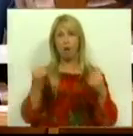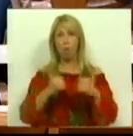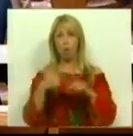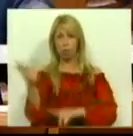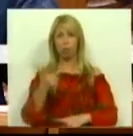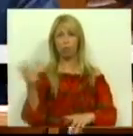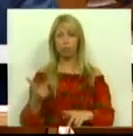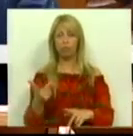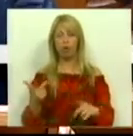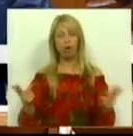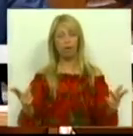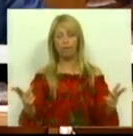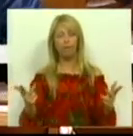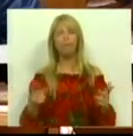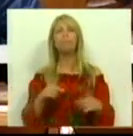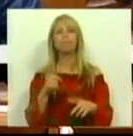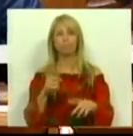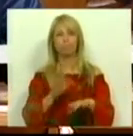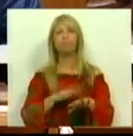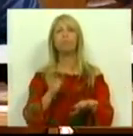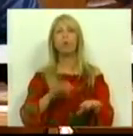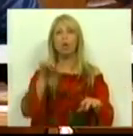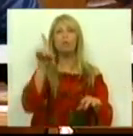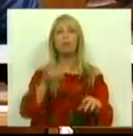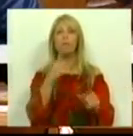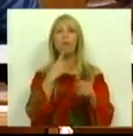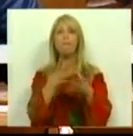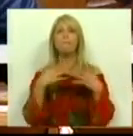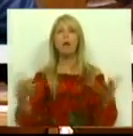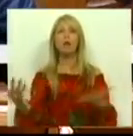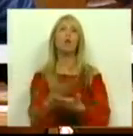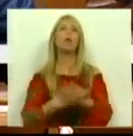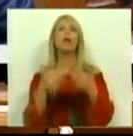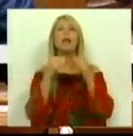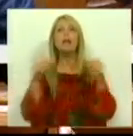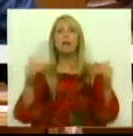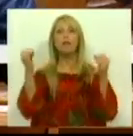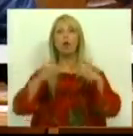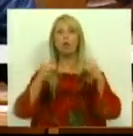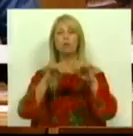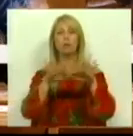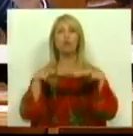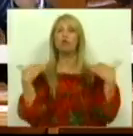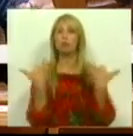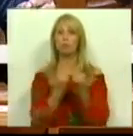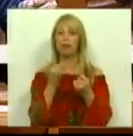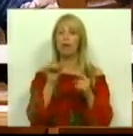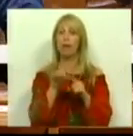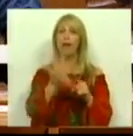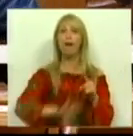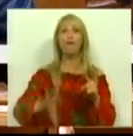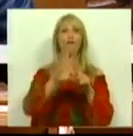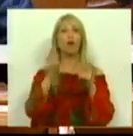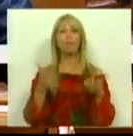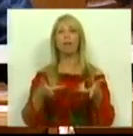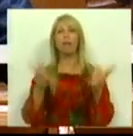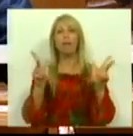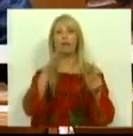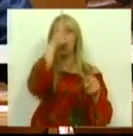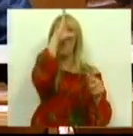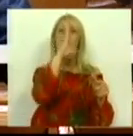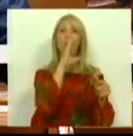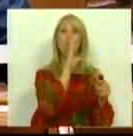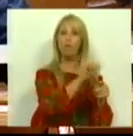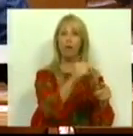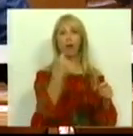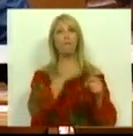e sobretudo da macro-negociação ao nível da concertação social, na qual, e de forma livre, Governo,